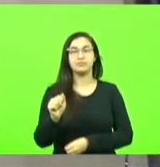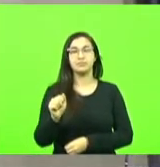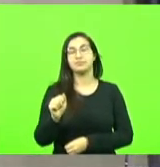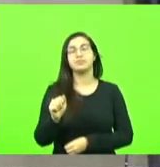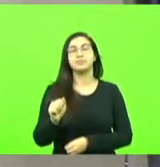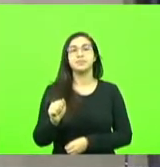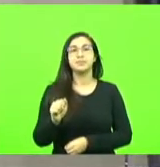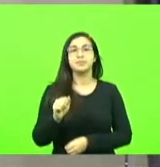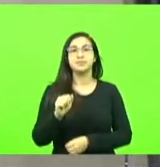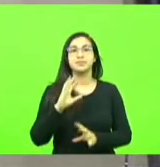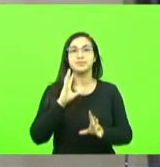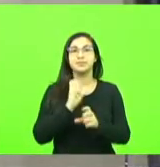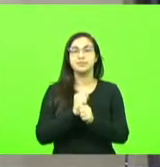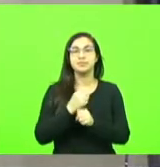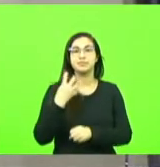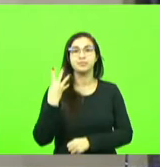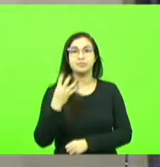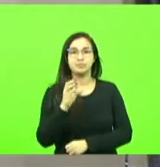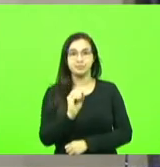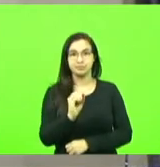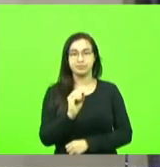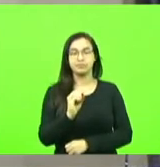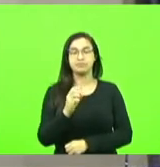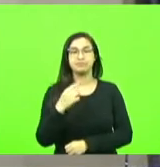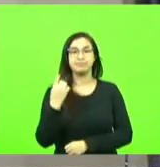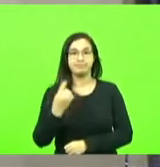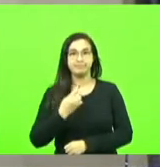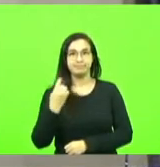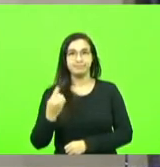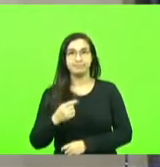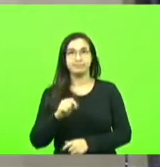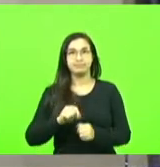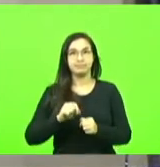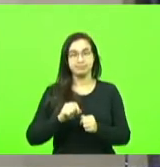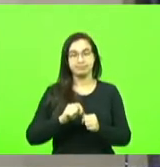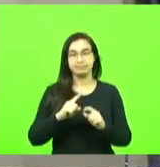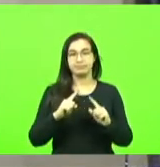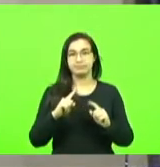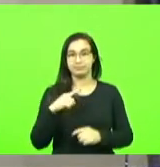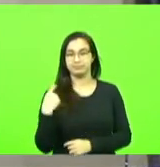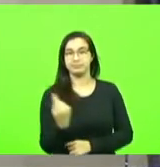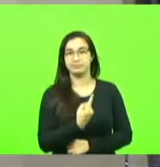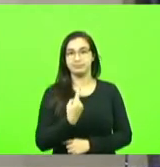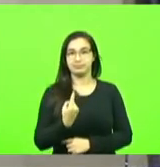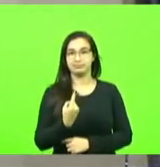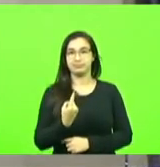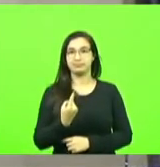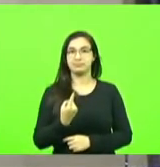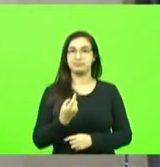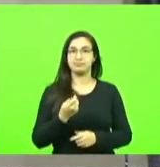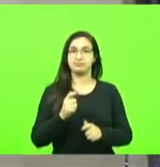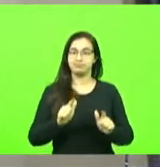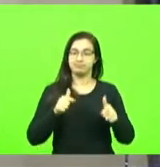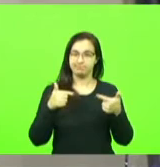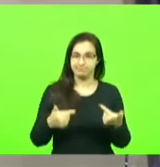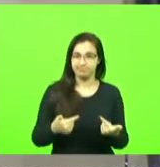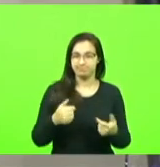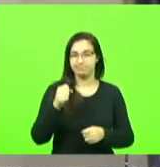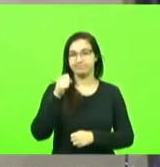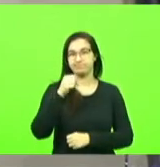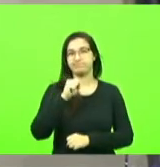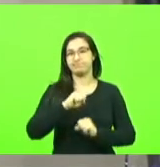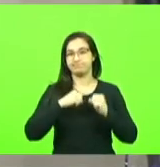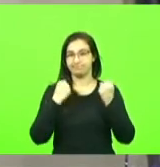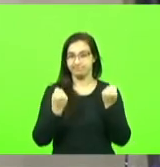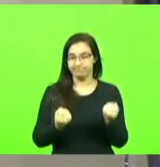procuramos todos os dias fazer e dar o nosso melhor então muito obrigado pela presença de